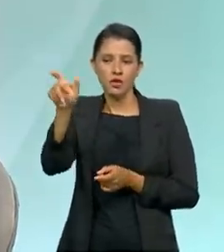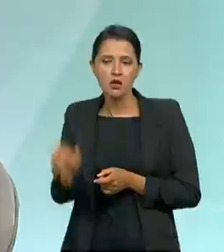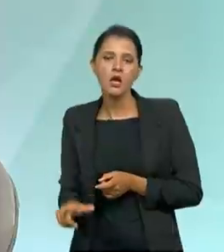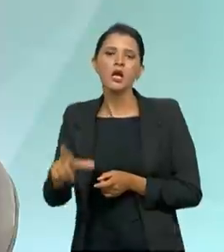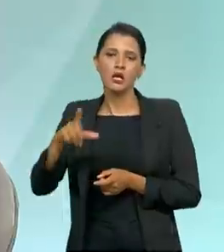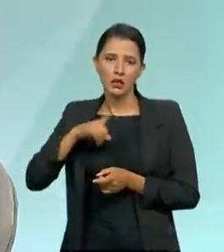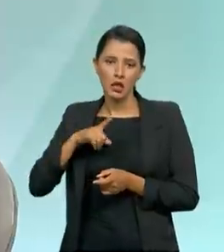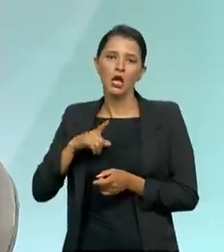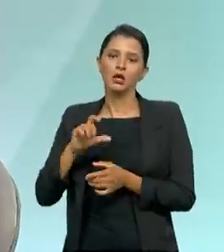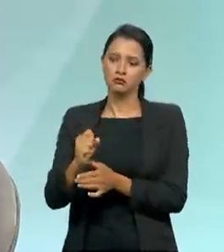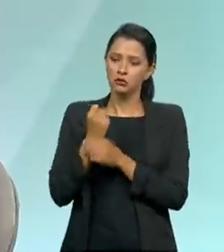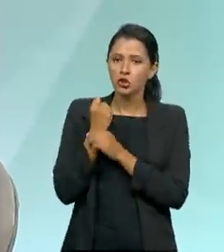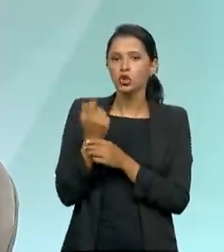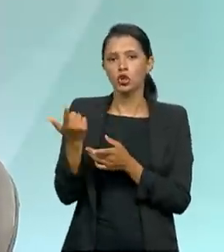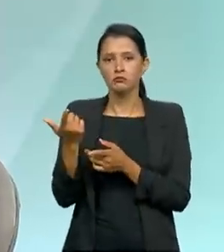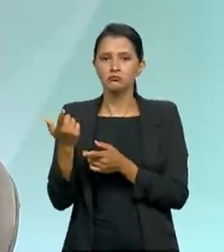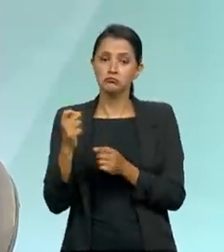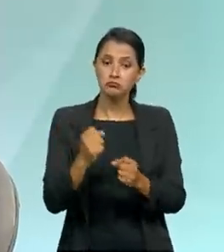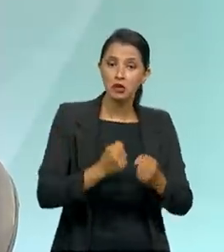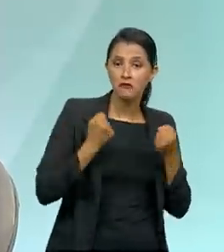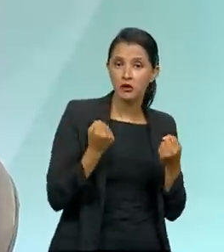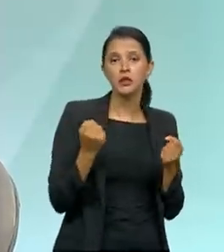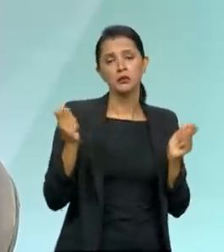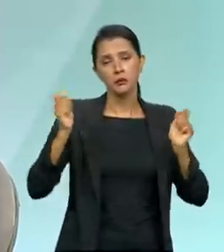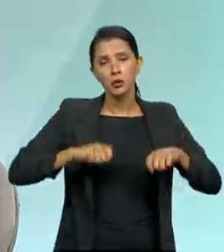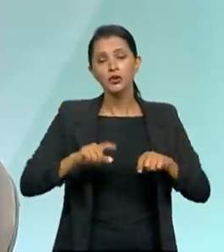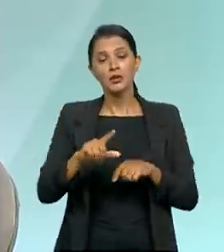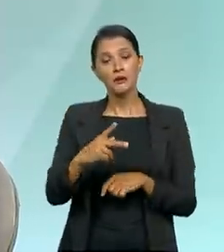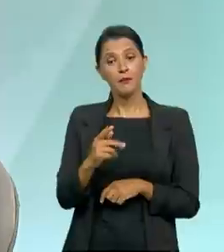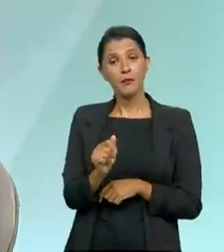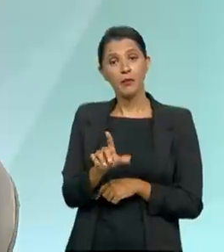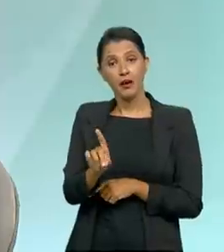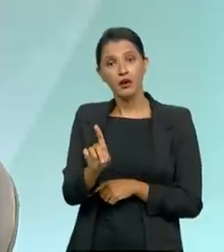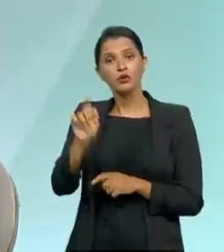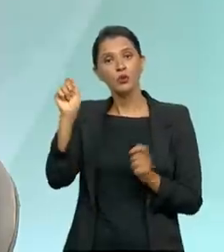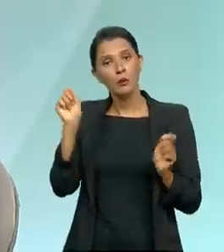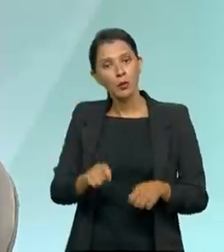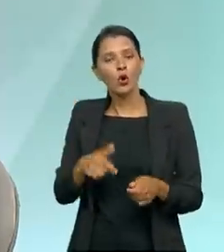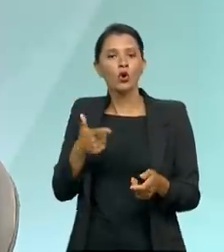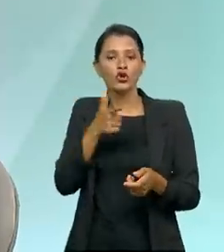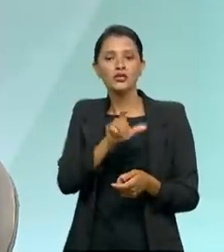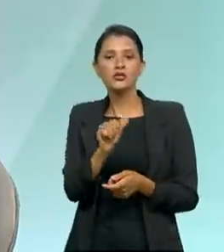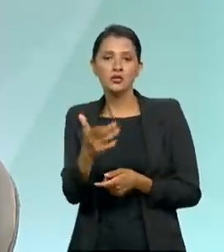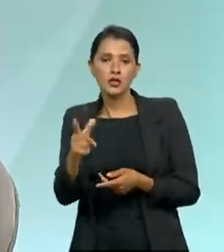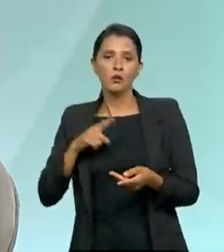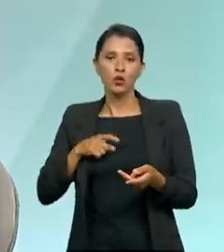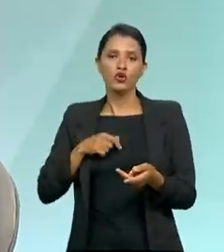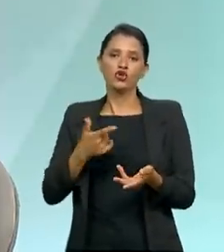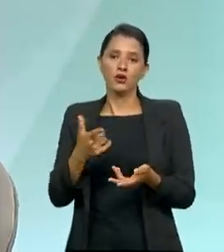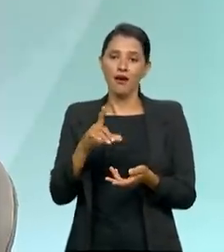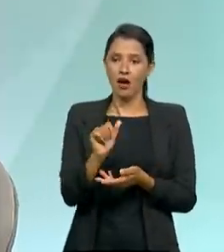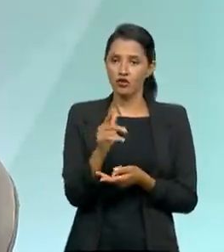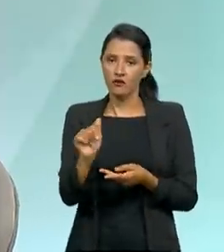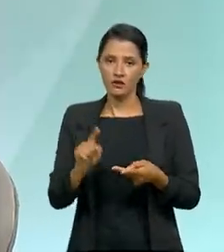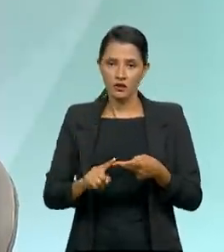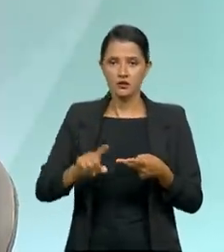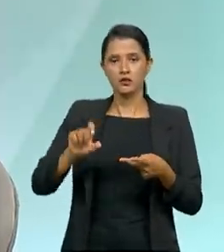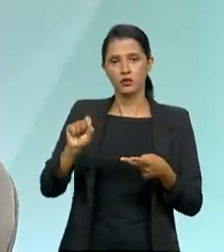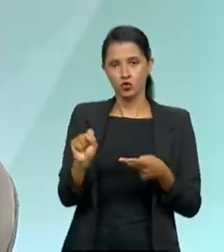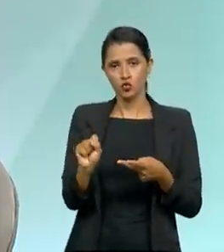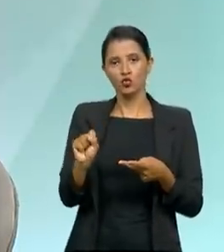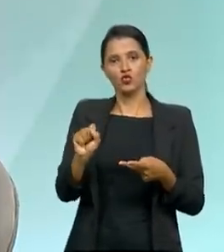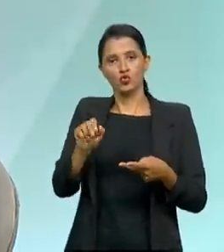garantia do contraditório e da ampla defesa. E esse PAD pode gerar em sanções como advertência, suspensão,